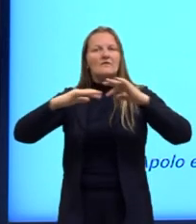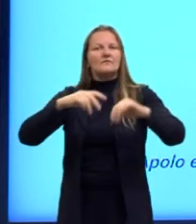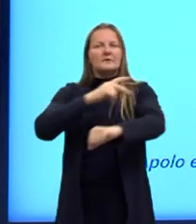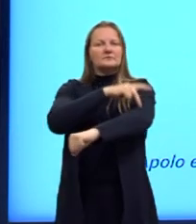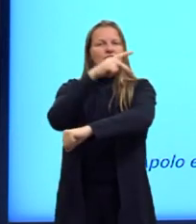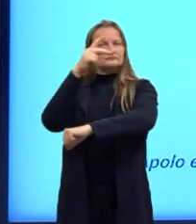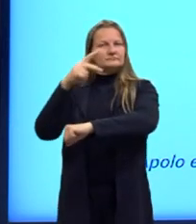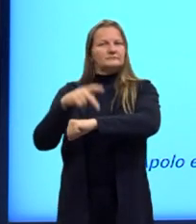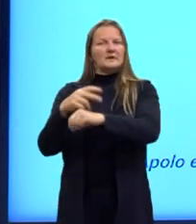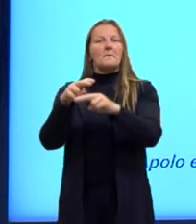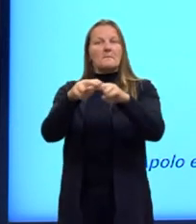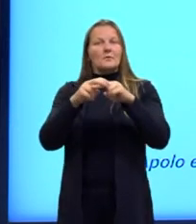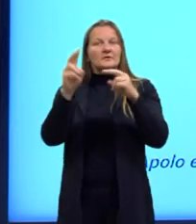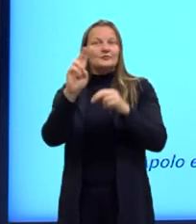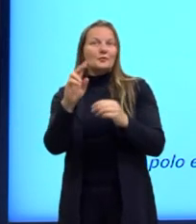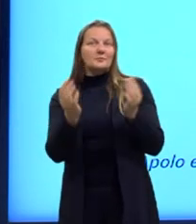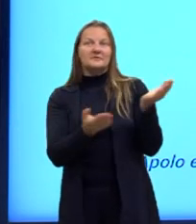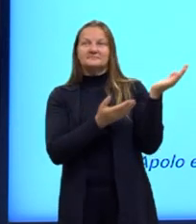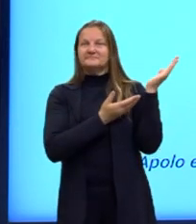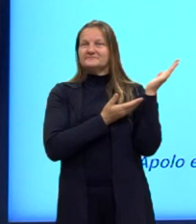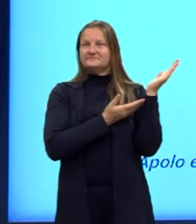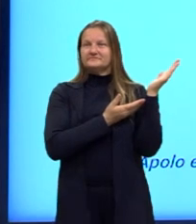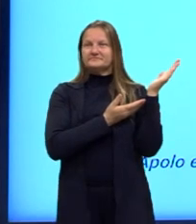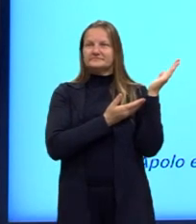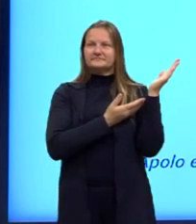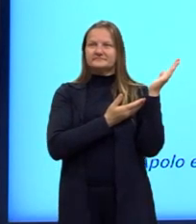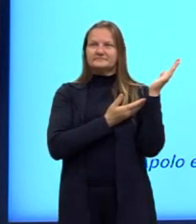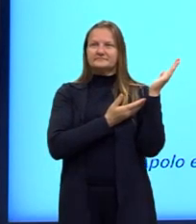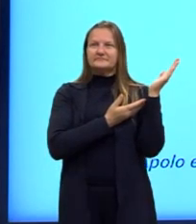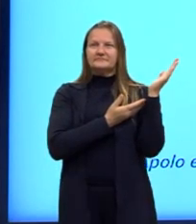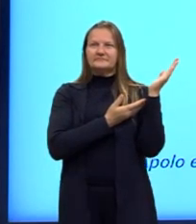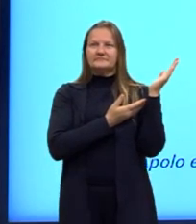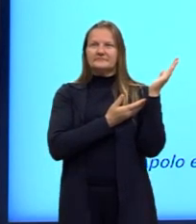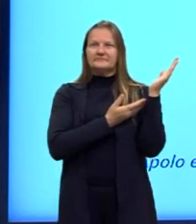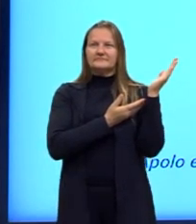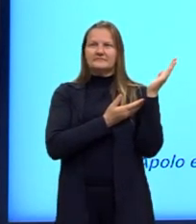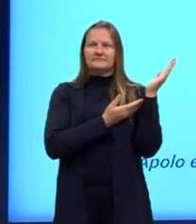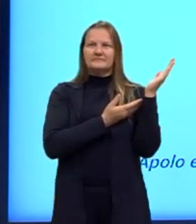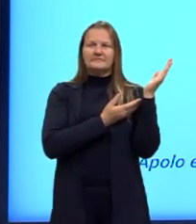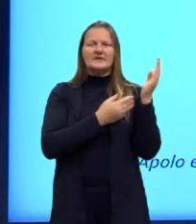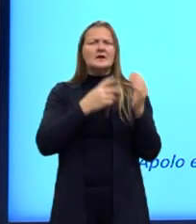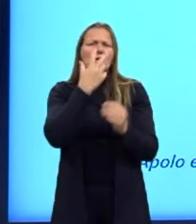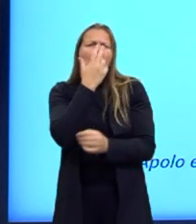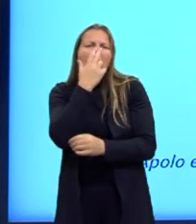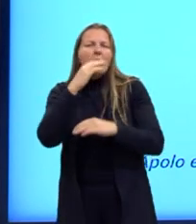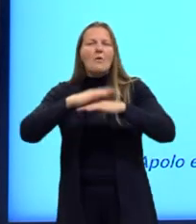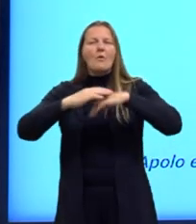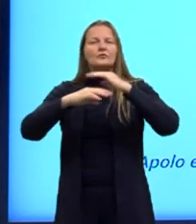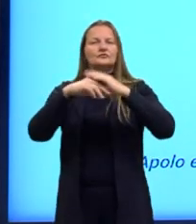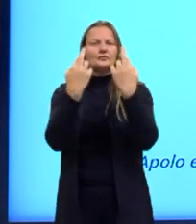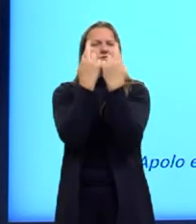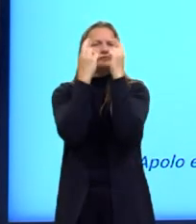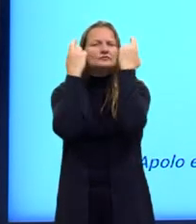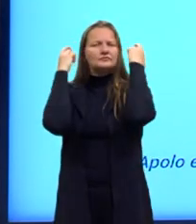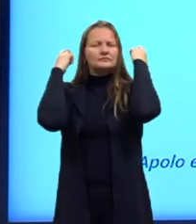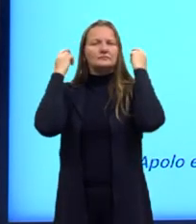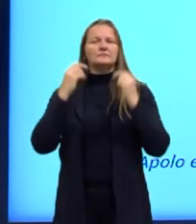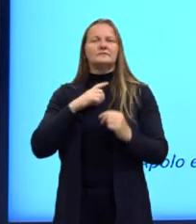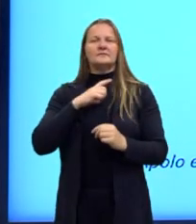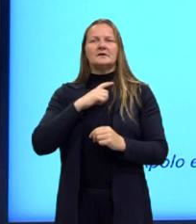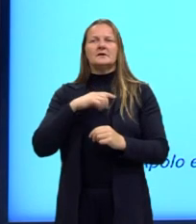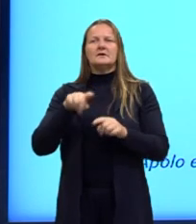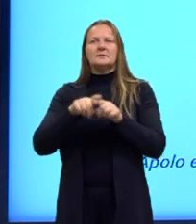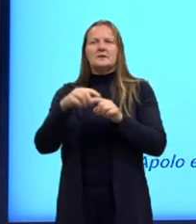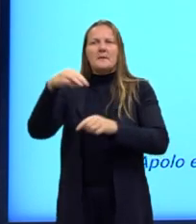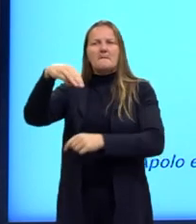a gente tem como se fosse aquelas construções da Grécia. Temos aqui umas